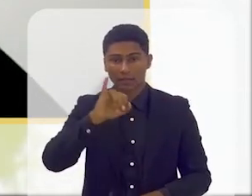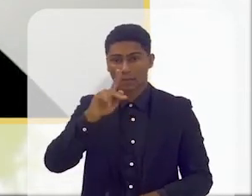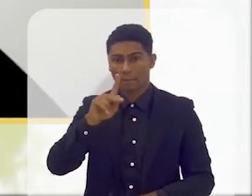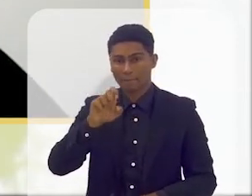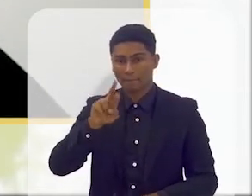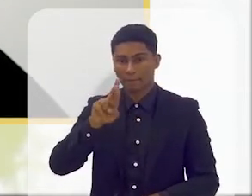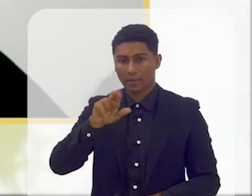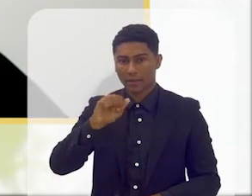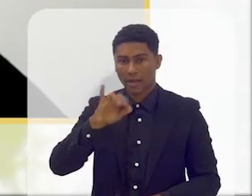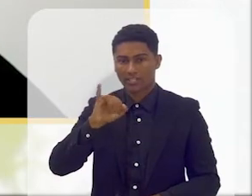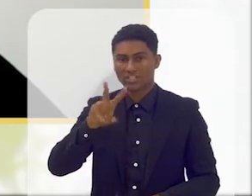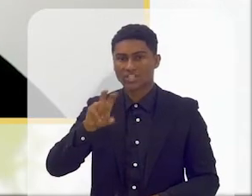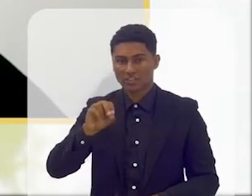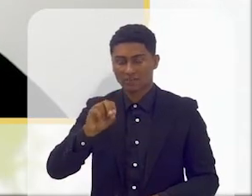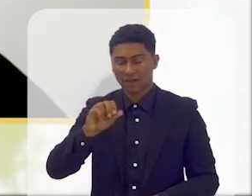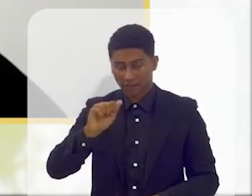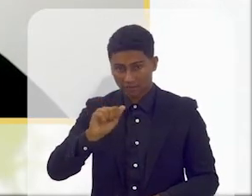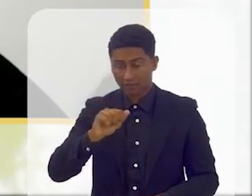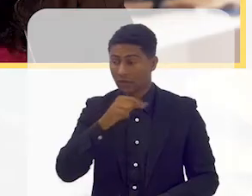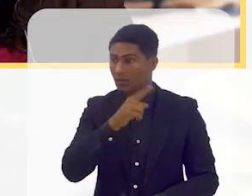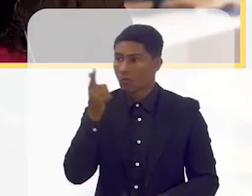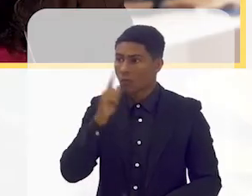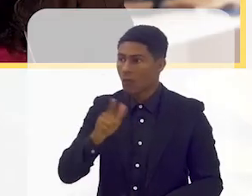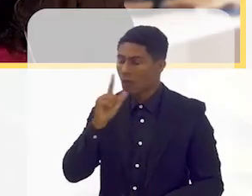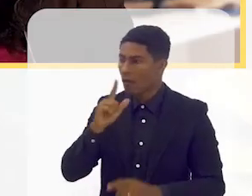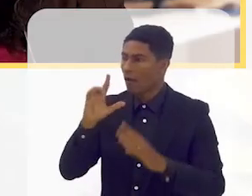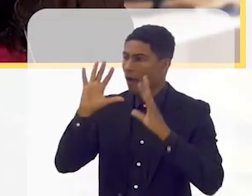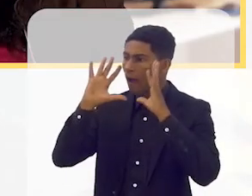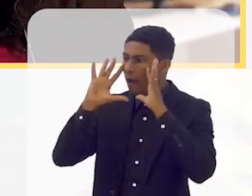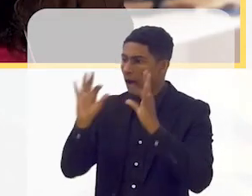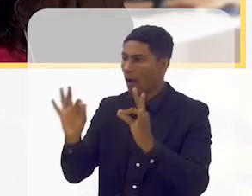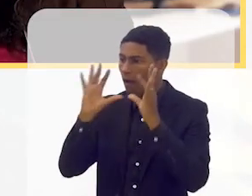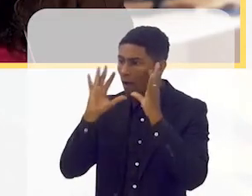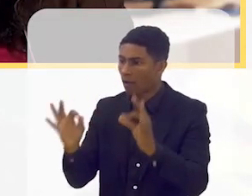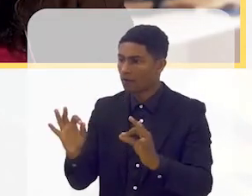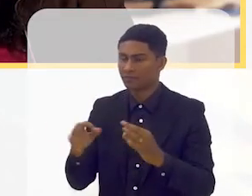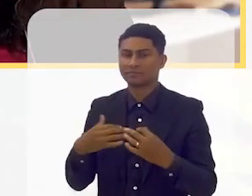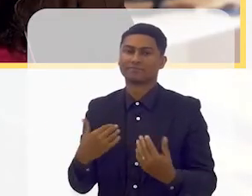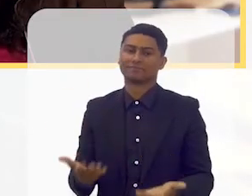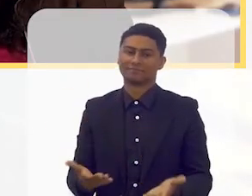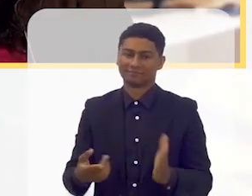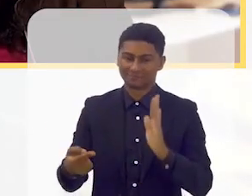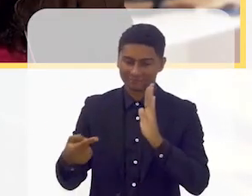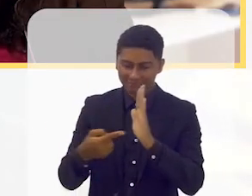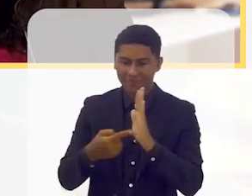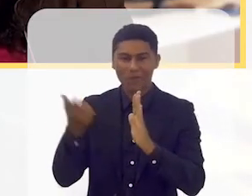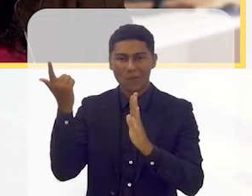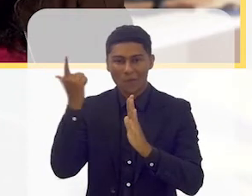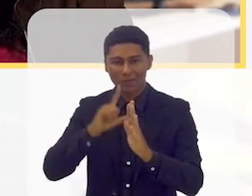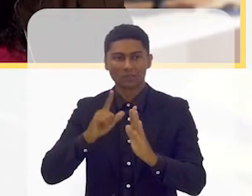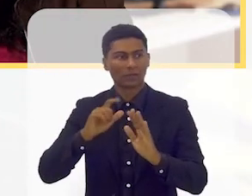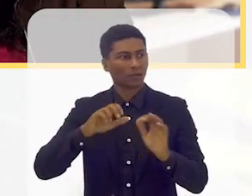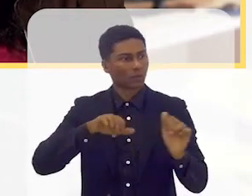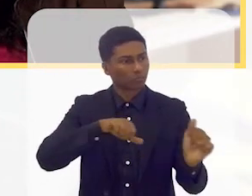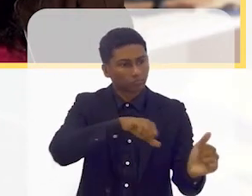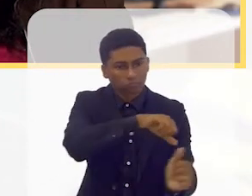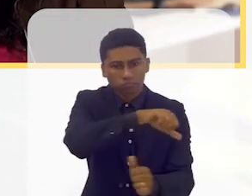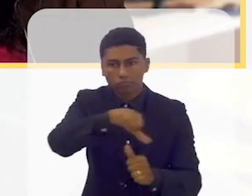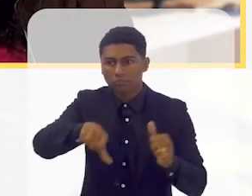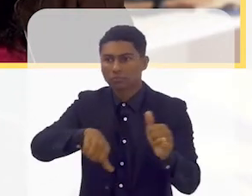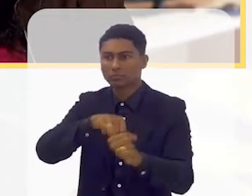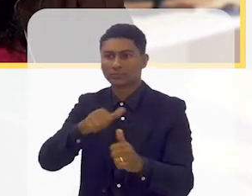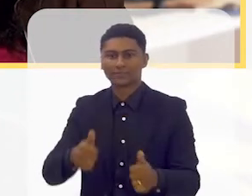portanto temos um conjunto de estudos hoje em dia que nos permitem dizer que de facto a mudança está por aí eu